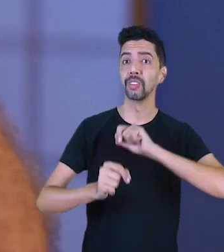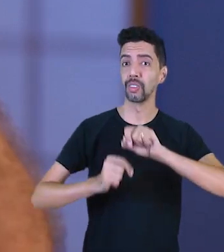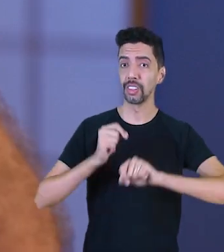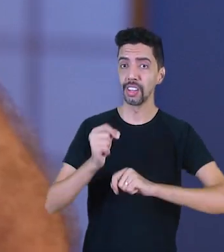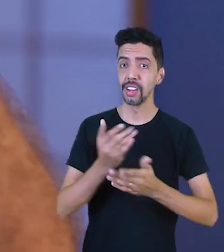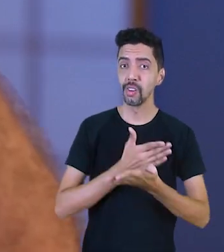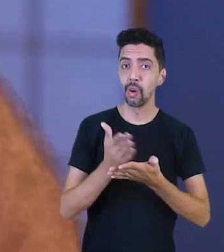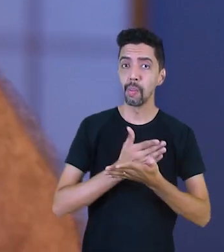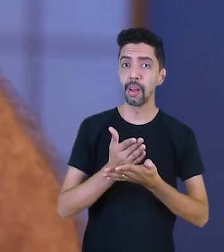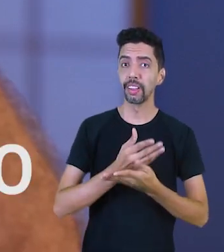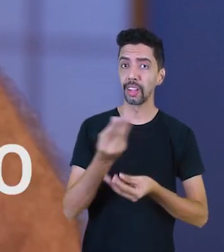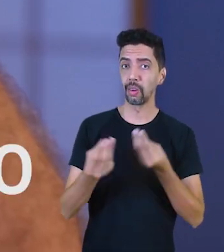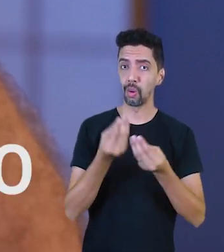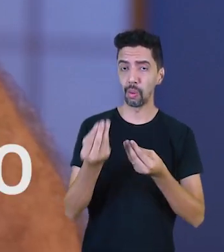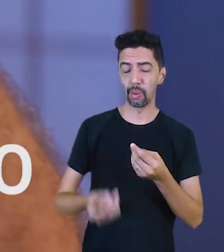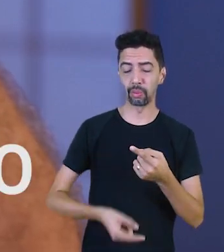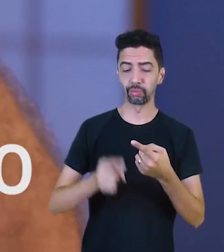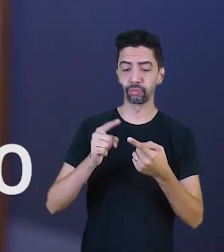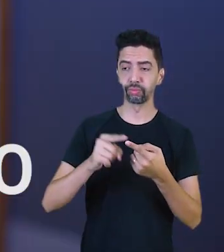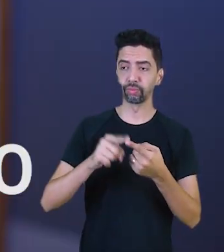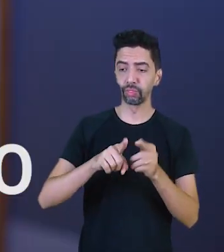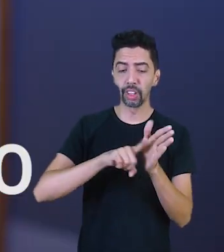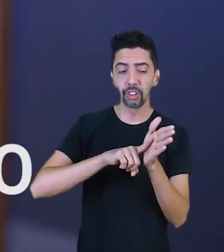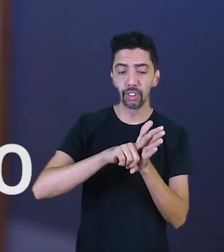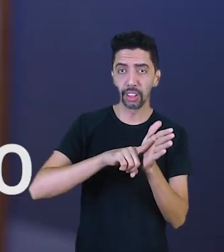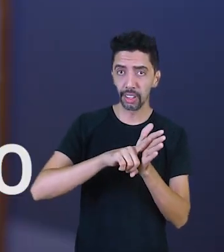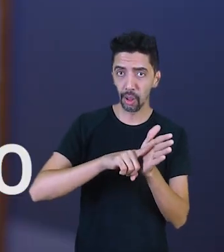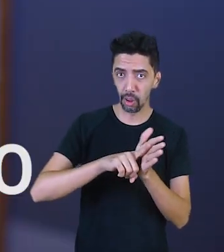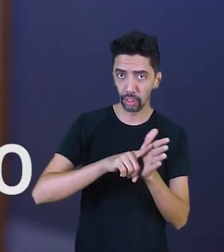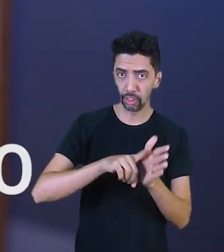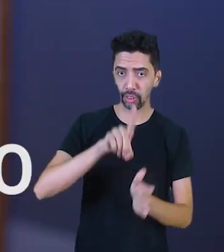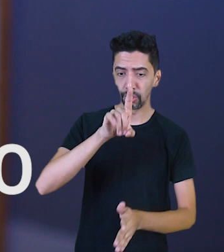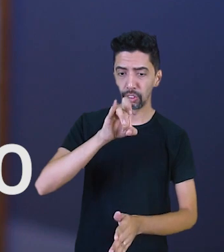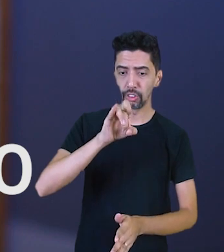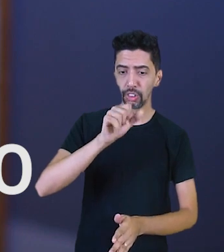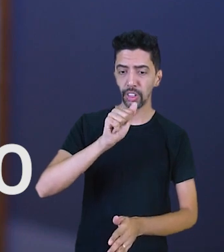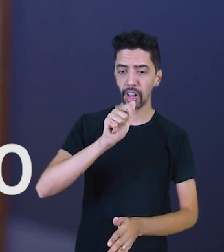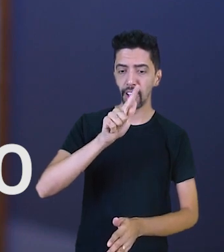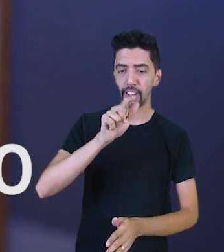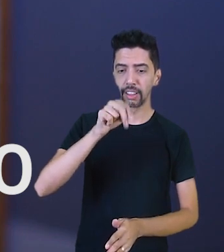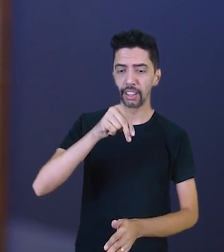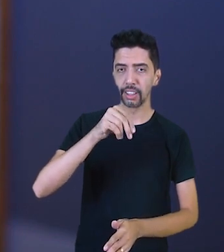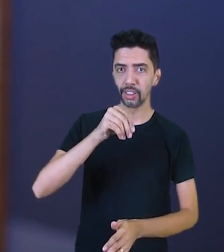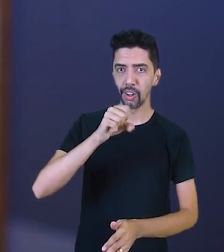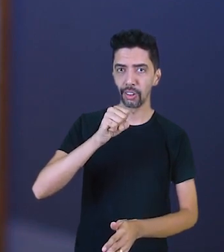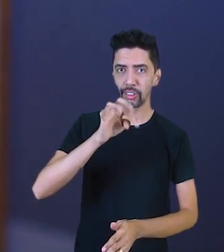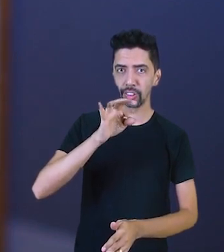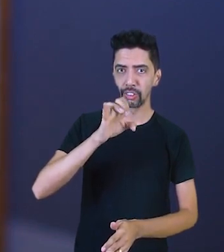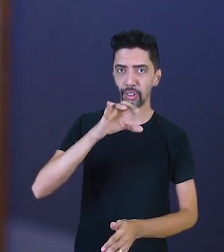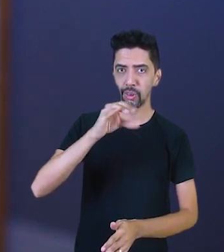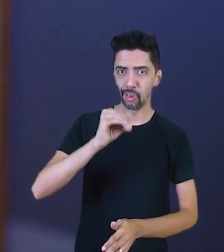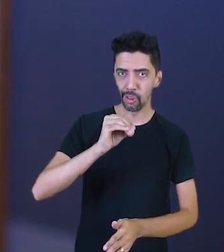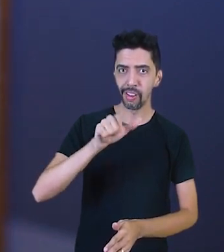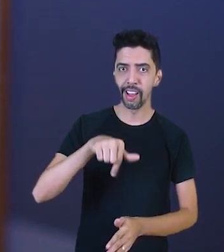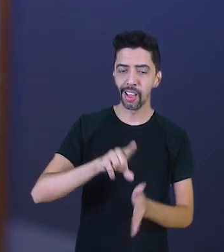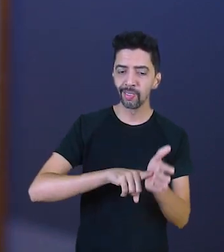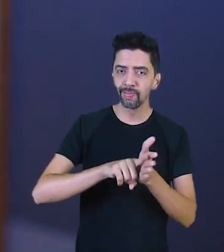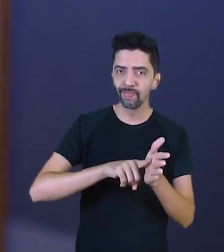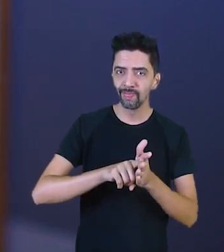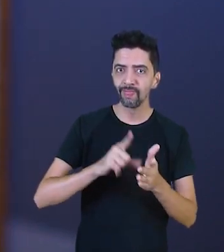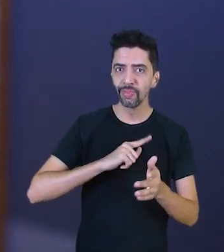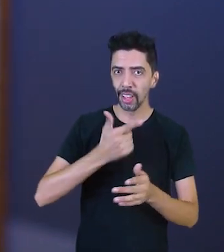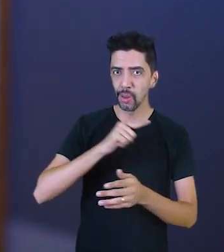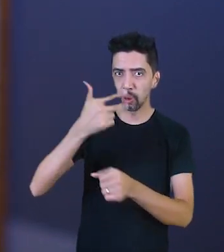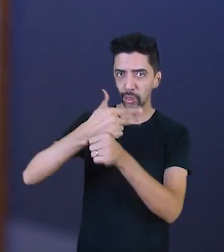comece pelo diagnóstico financeiro. Está aqui um card, um vídeo muito bacana. É uma aula de